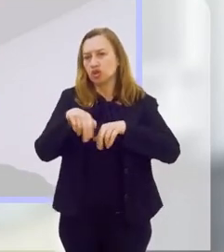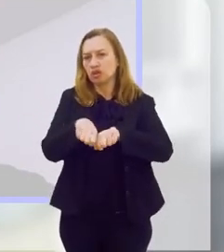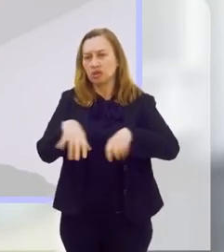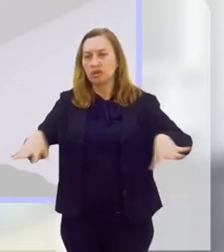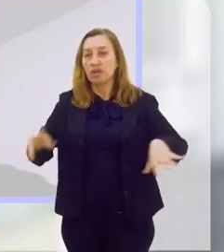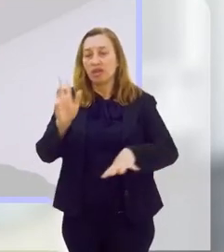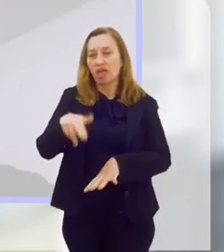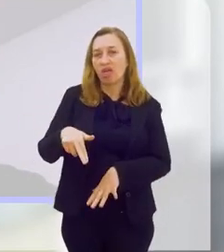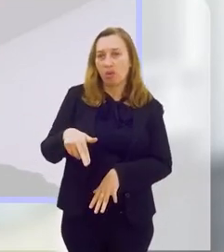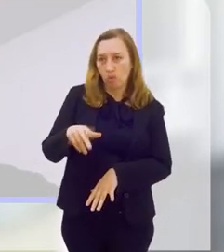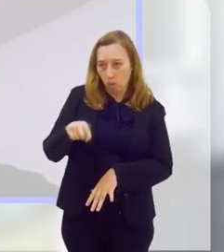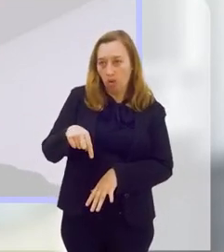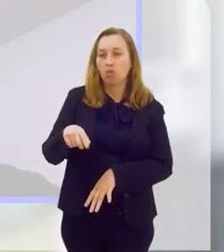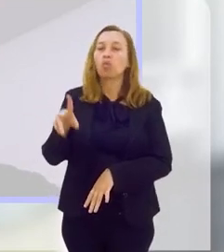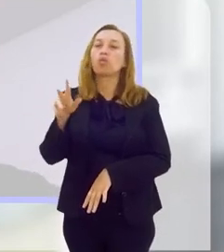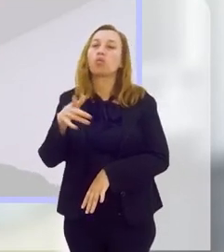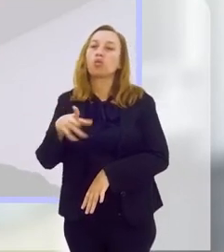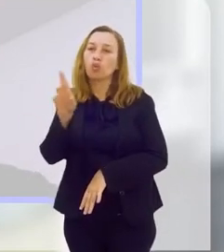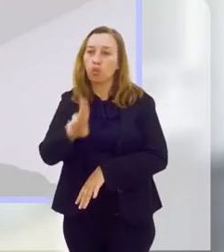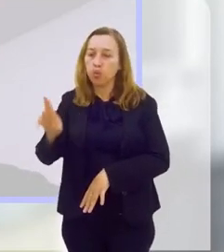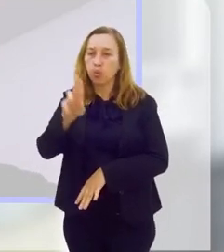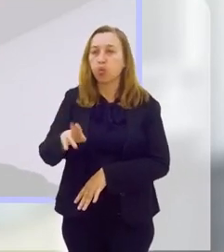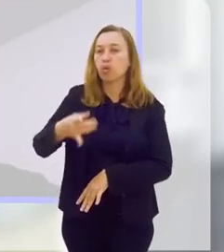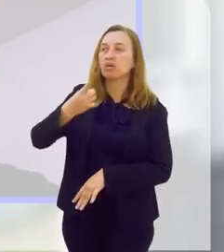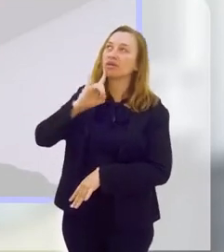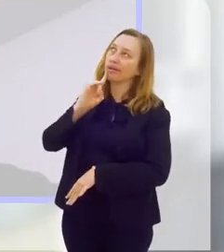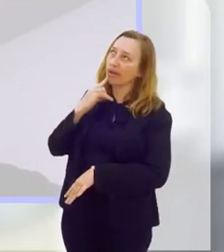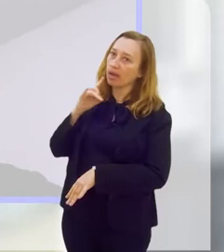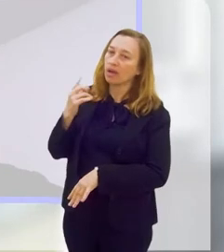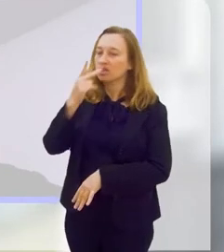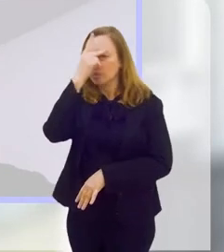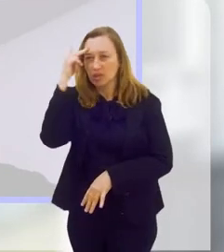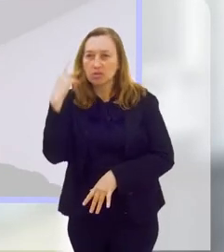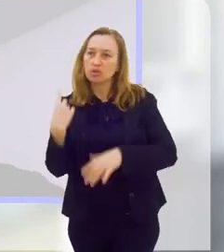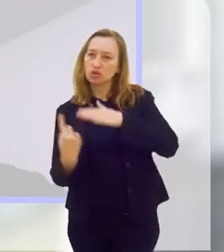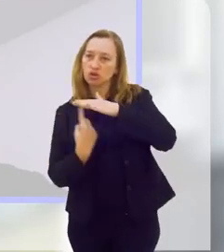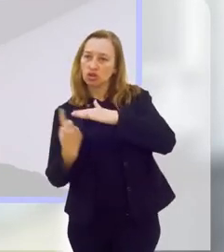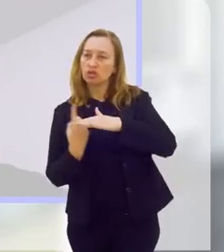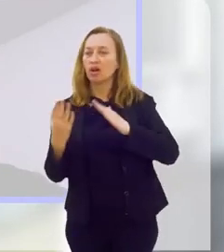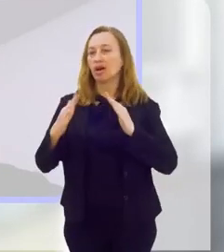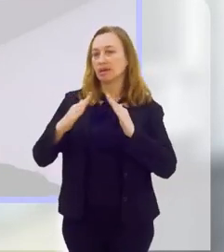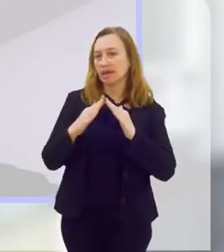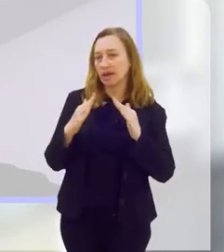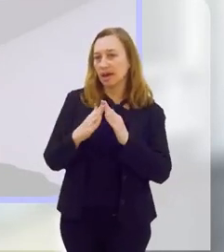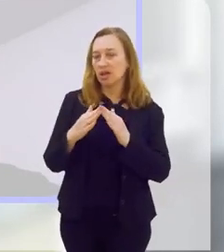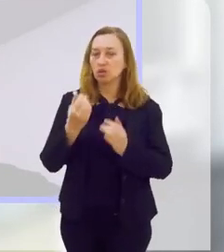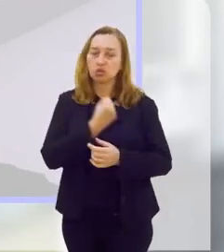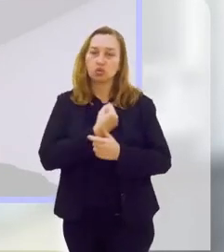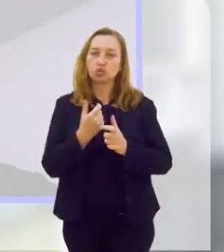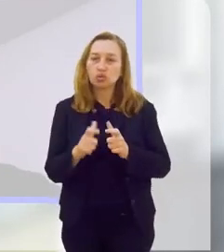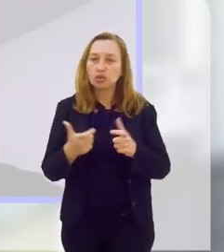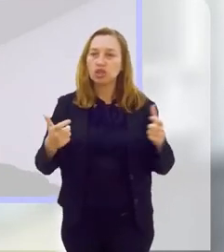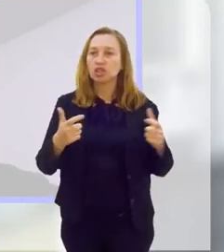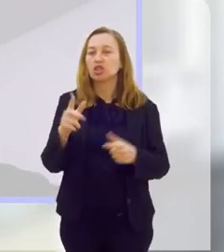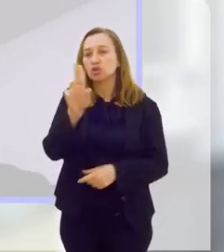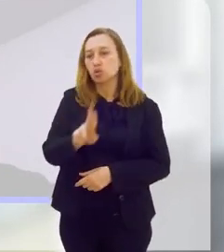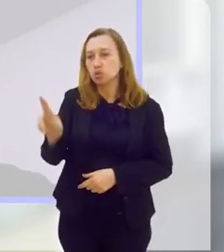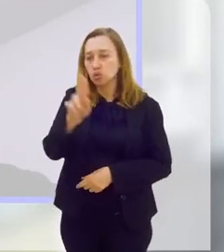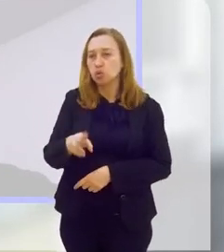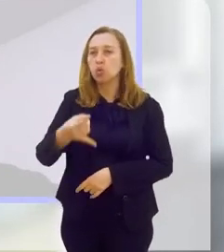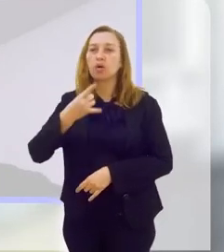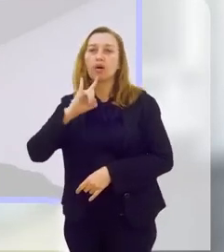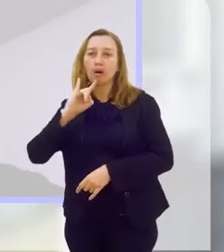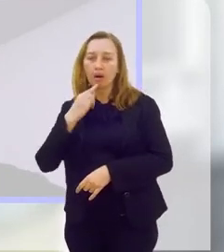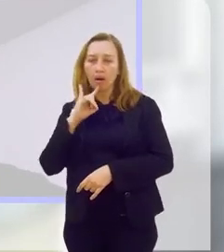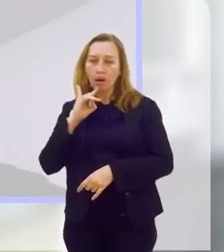da pandemia, foi o alcoolismo. As pessoas tiveram que ficar isoladas em casa, então aumentou o consumo de